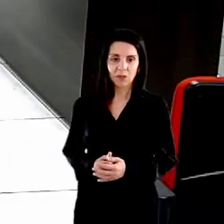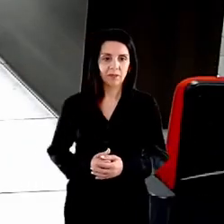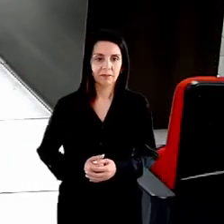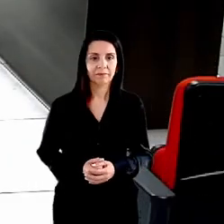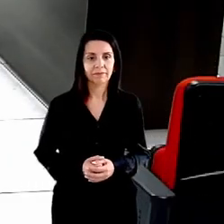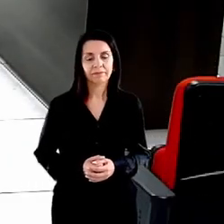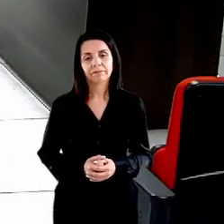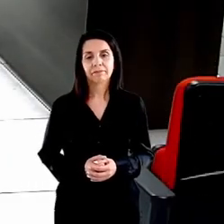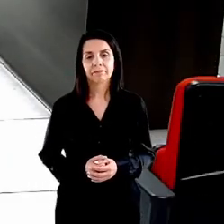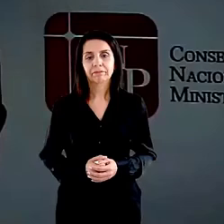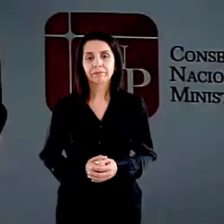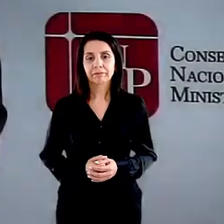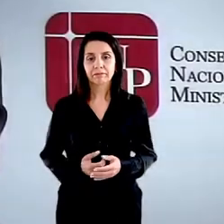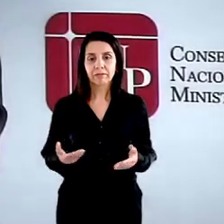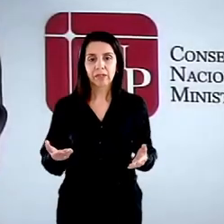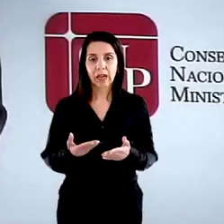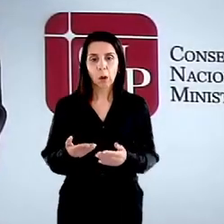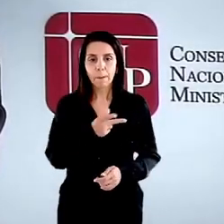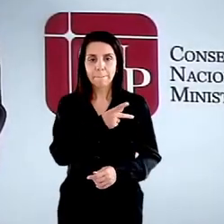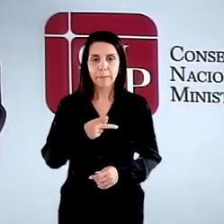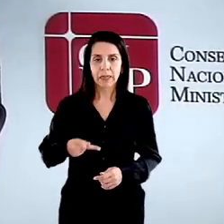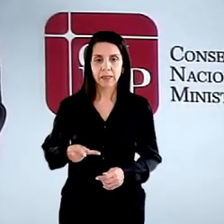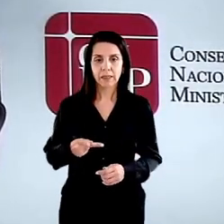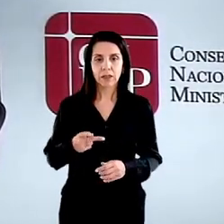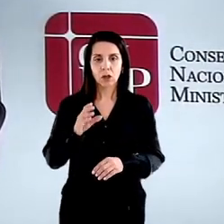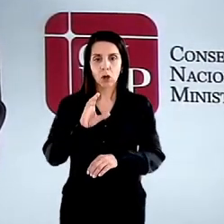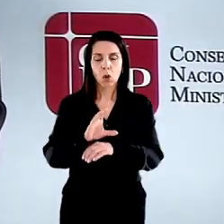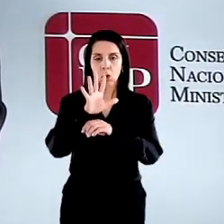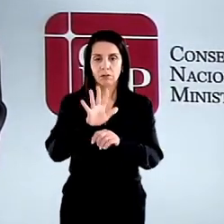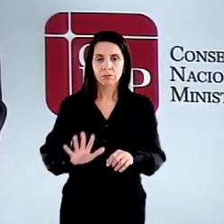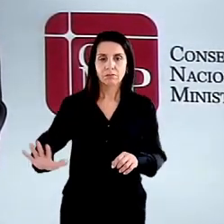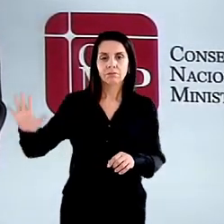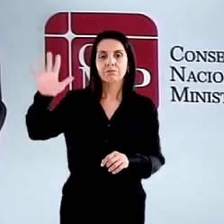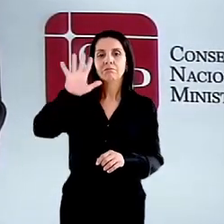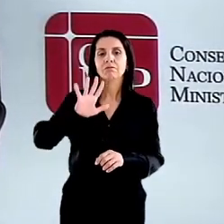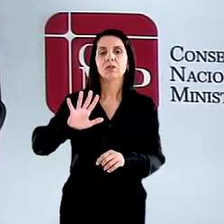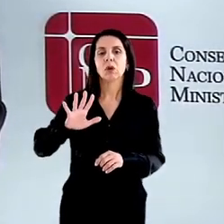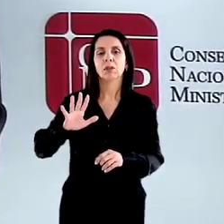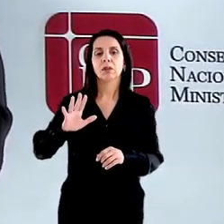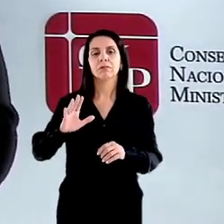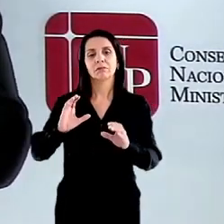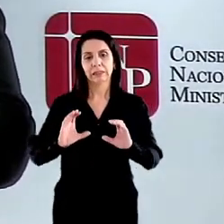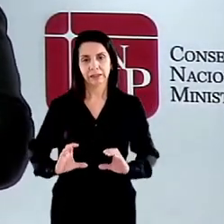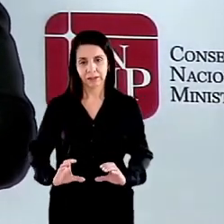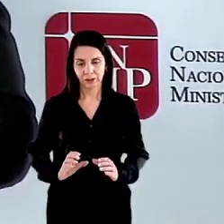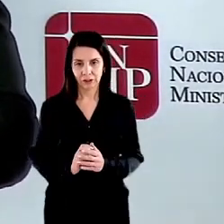Passamos a palavra para o presidente do Conselho da Ação da Cidadania, Daniel Carvalho Souza.